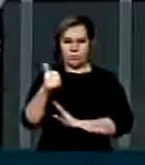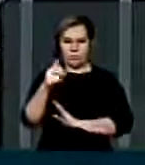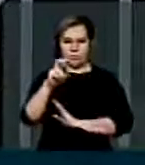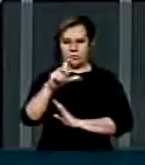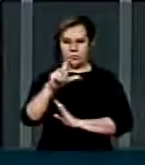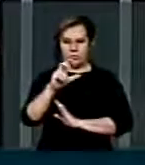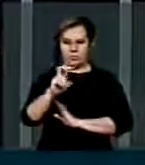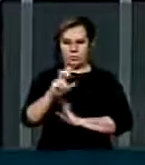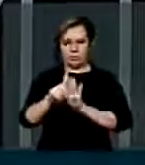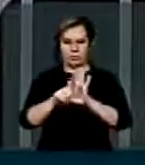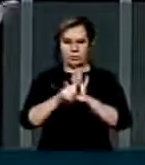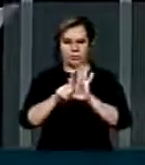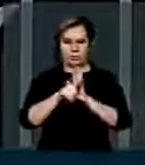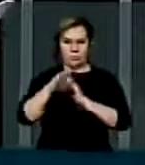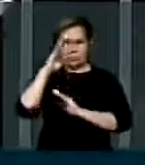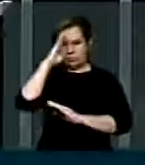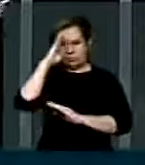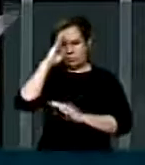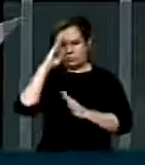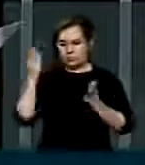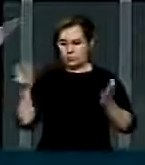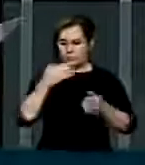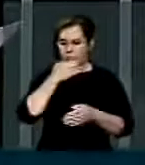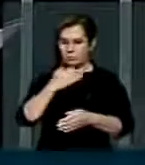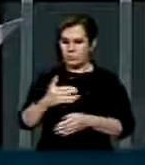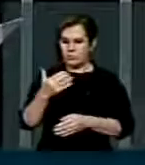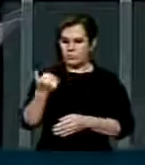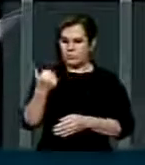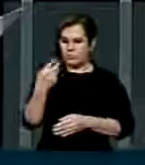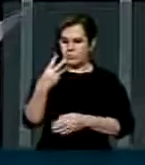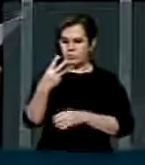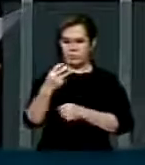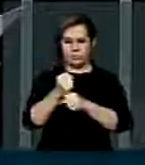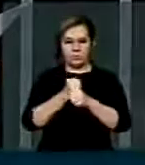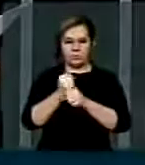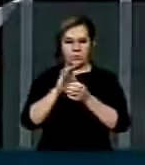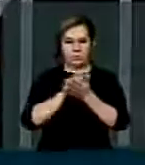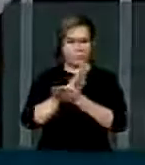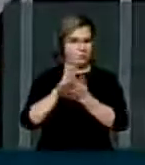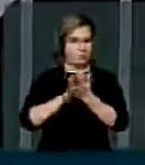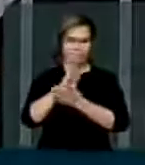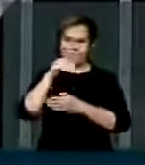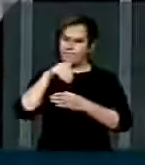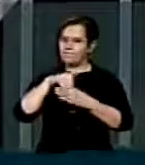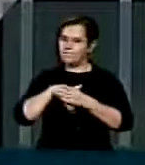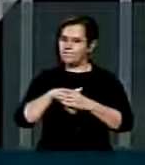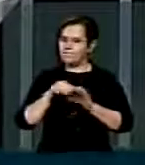Lei de Remunerações Militares. Completa agora em dezembro, 13 anos sem ser votada.